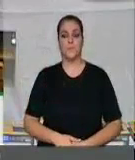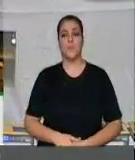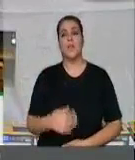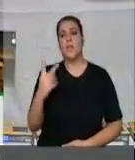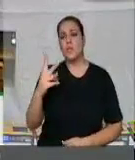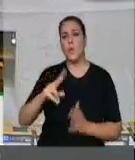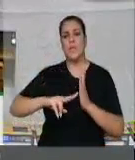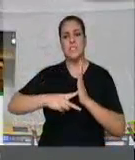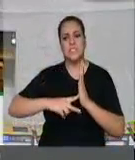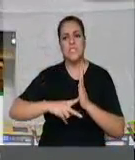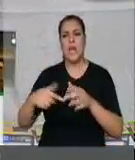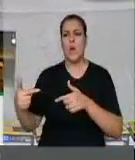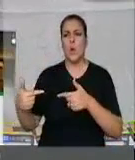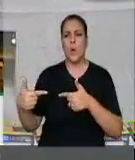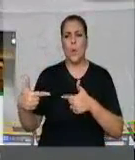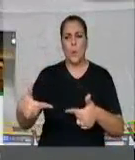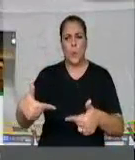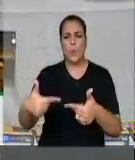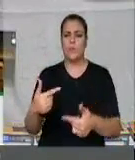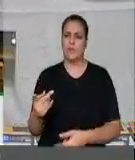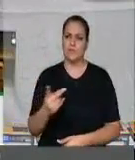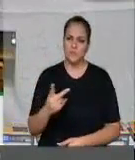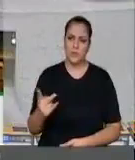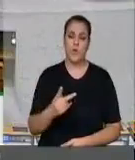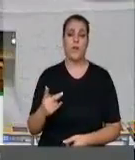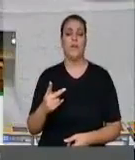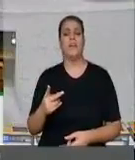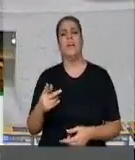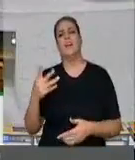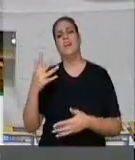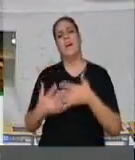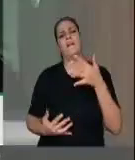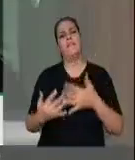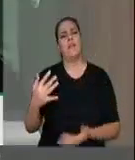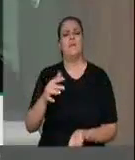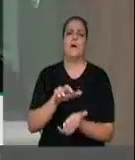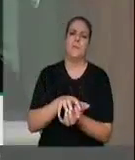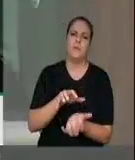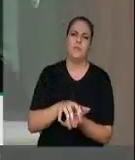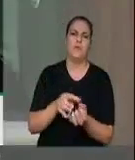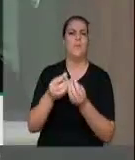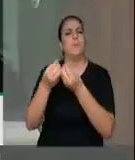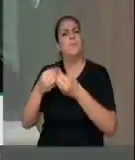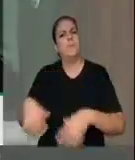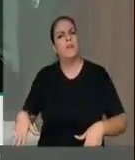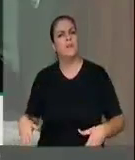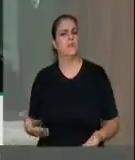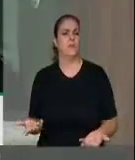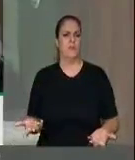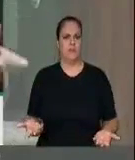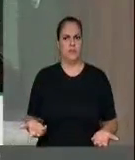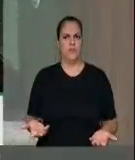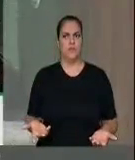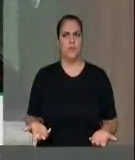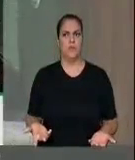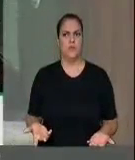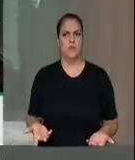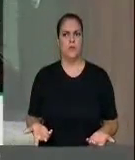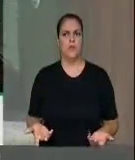sindicatos de cegonheiros lá em Pernambuco vem prejudicar Pernambuco, vem prejudicar os